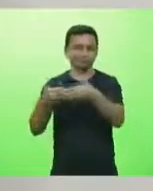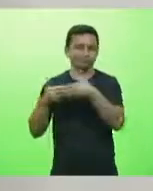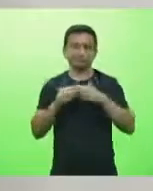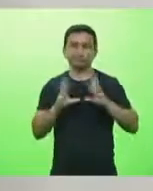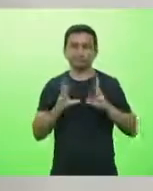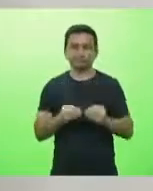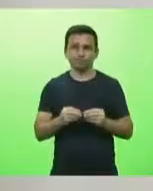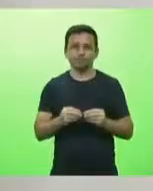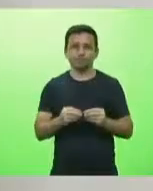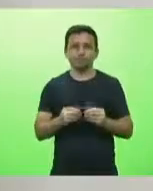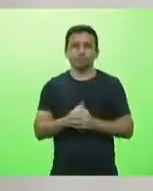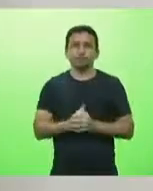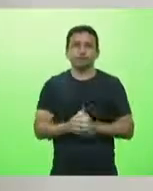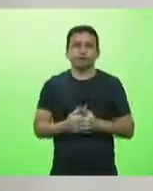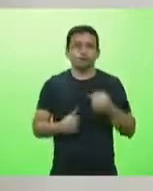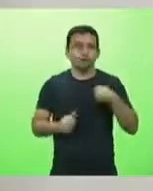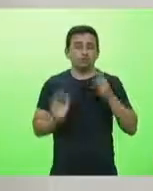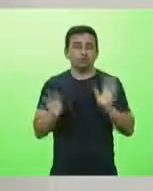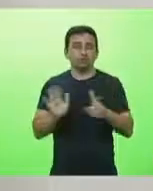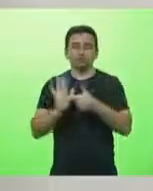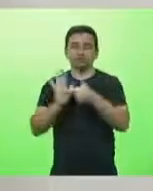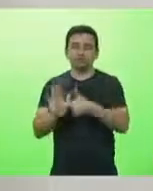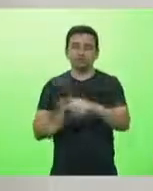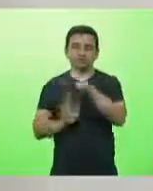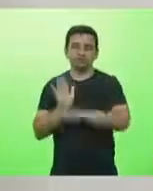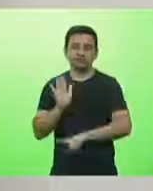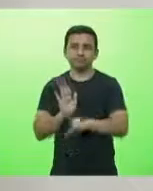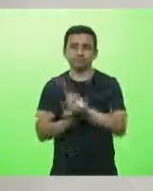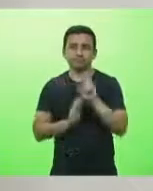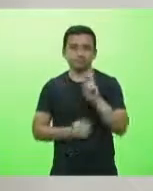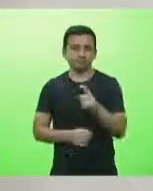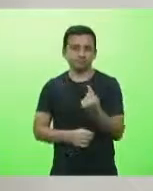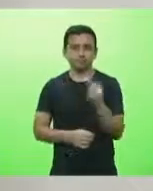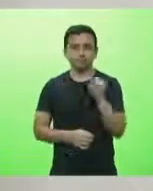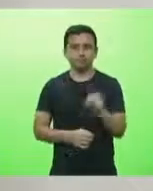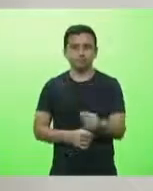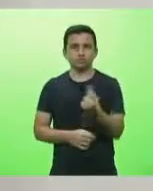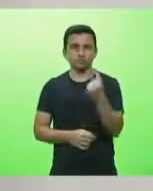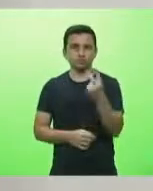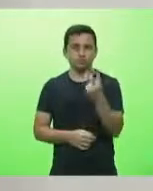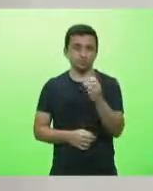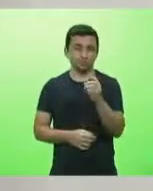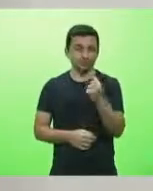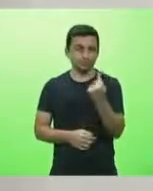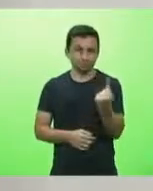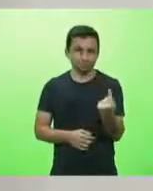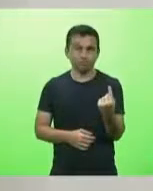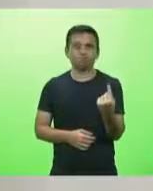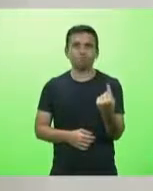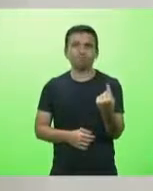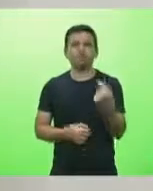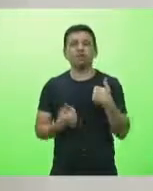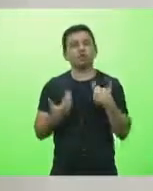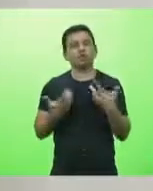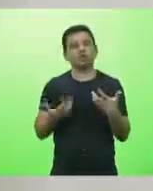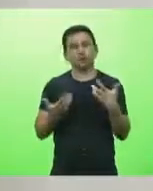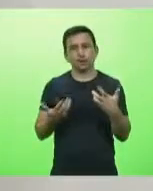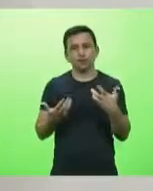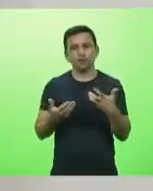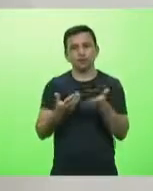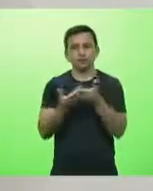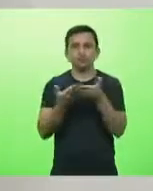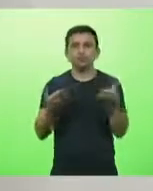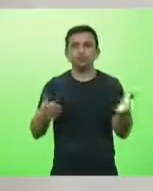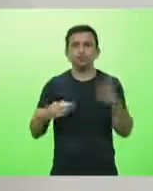passada, é o projeto de lei número 51.1 de 2021 e eu gostaria de pedir gentilmente o